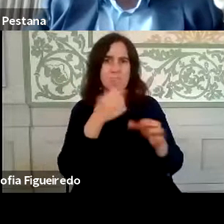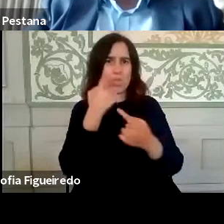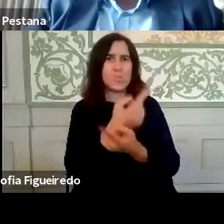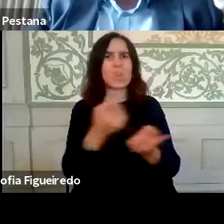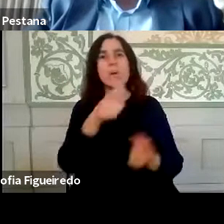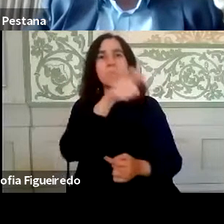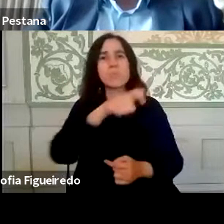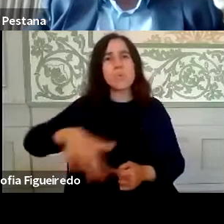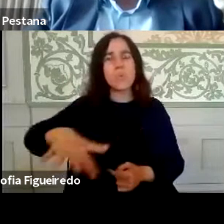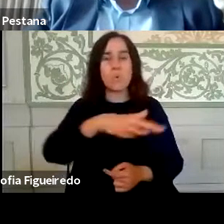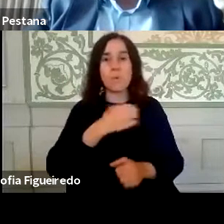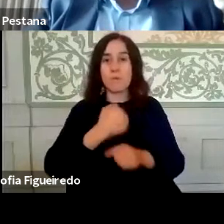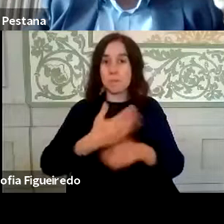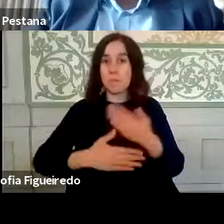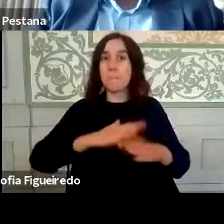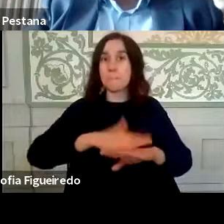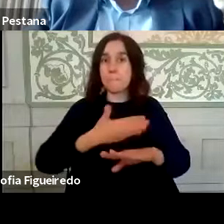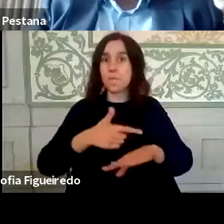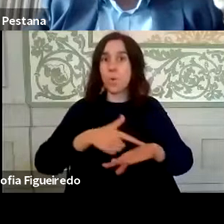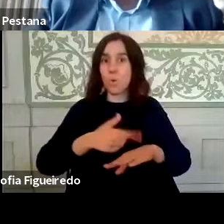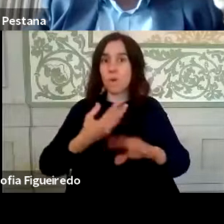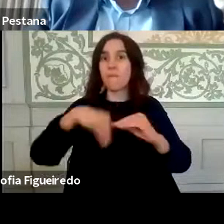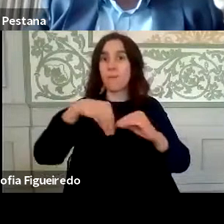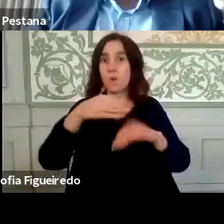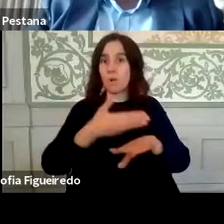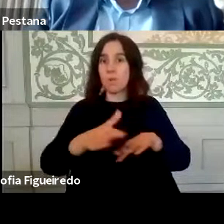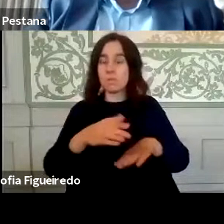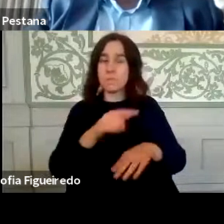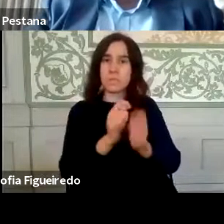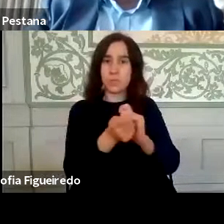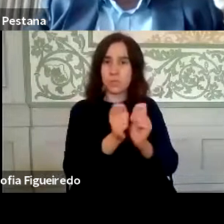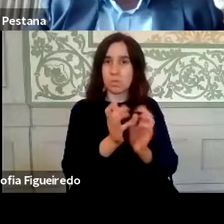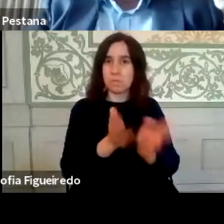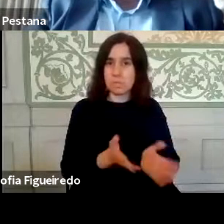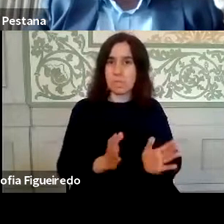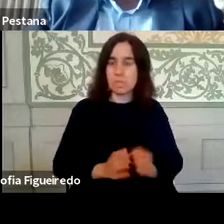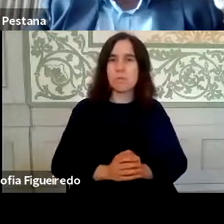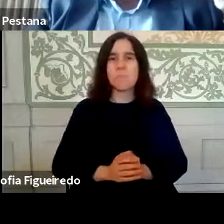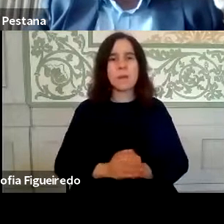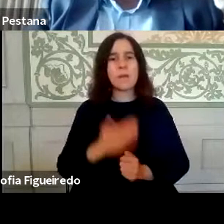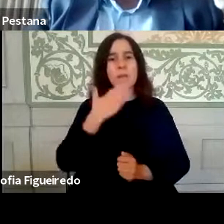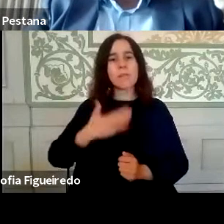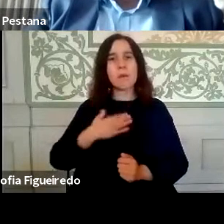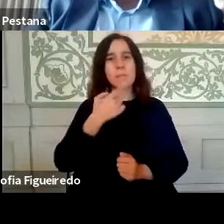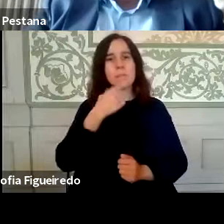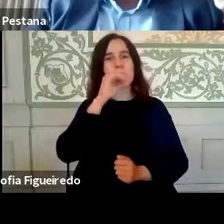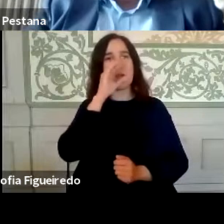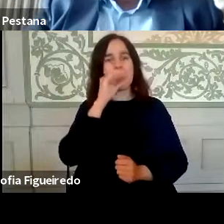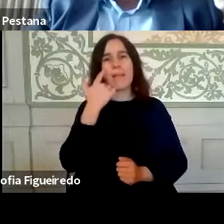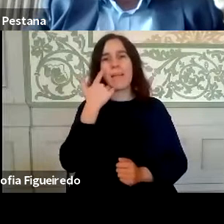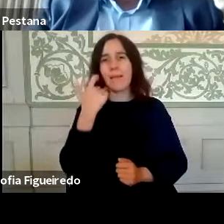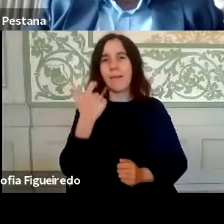pessoas a trabalharem, se calhar até de mais e fora de horas, o que é um elemento a ajustar. Enfim, isso permite-nos perceber que provavelmente,